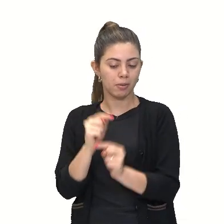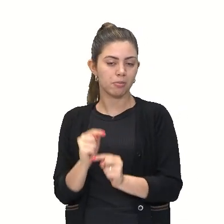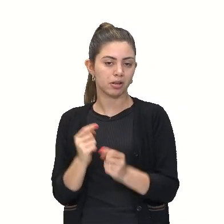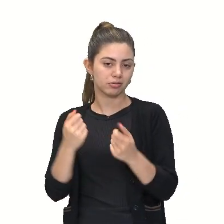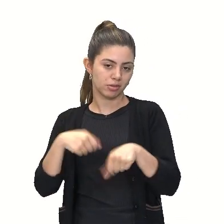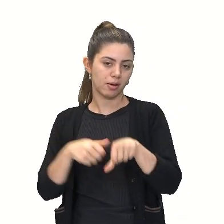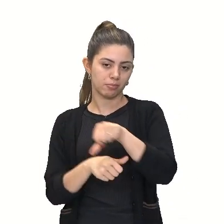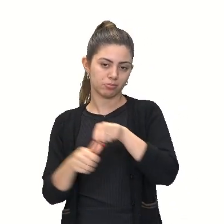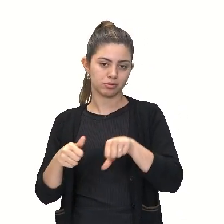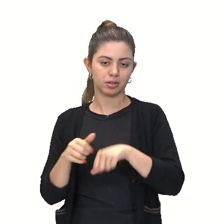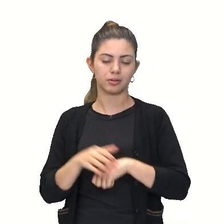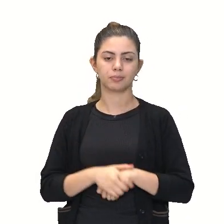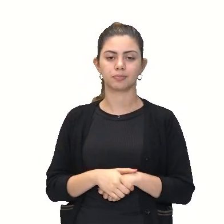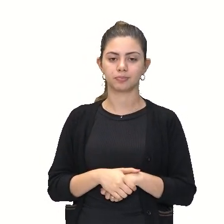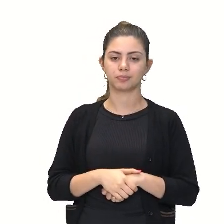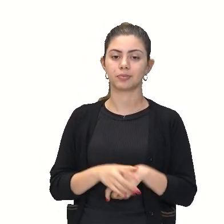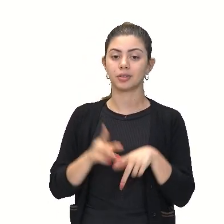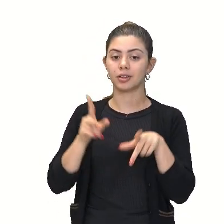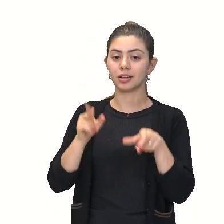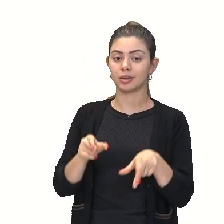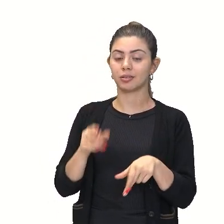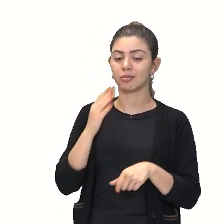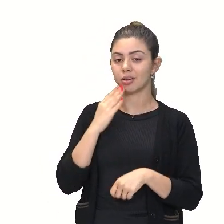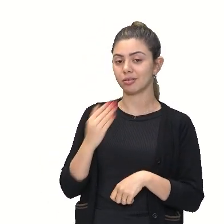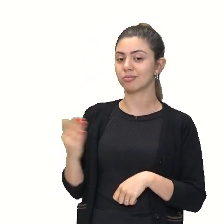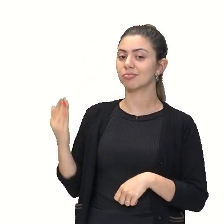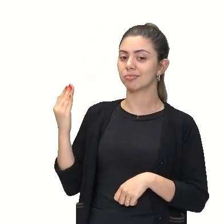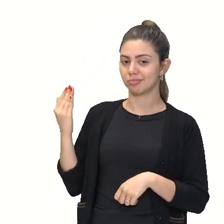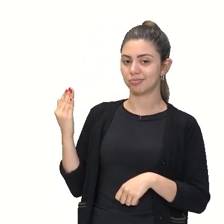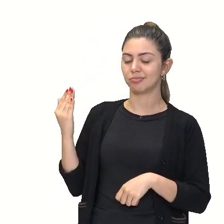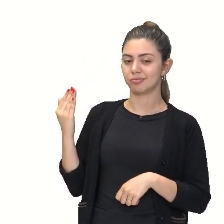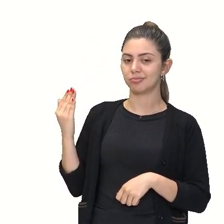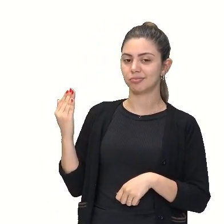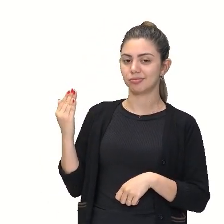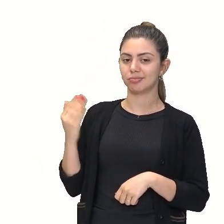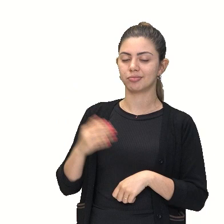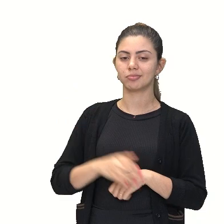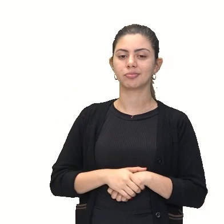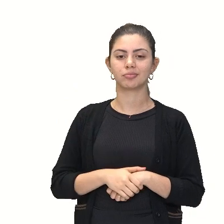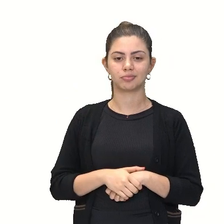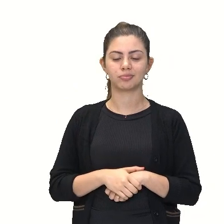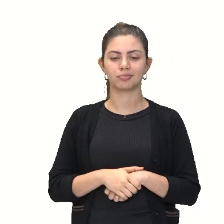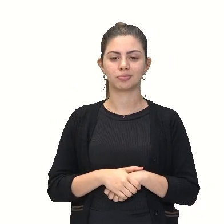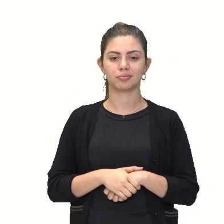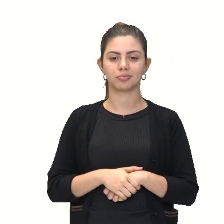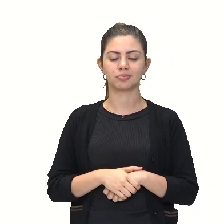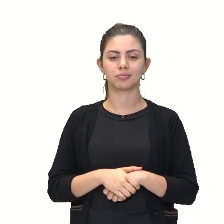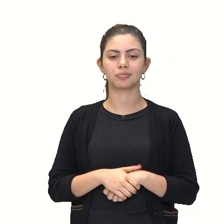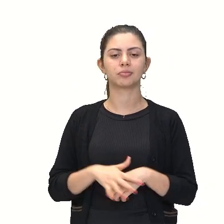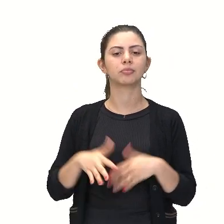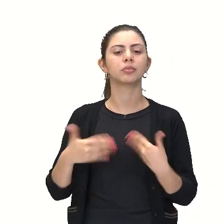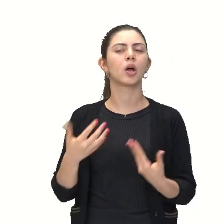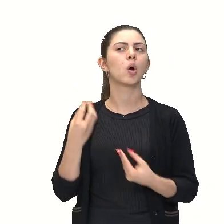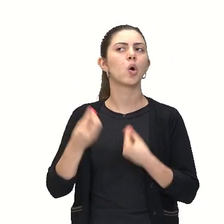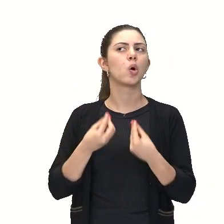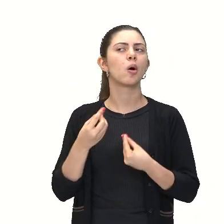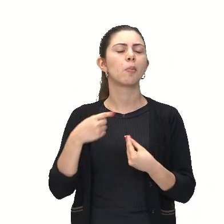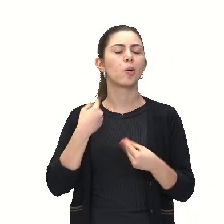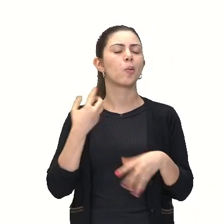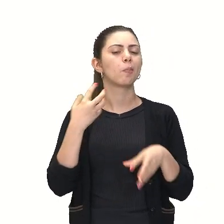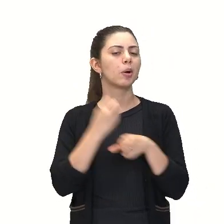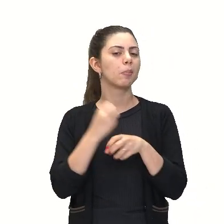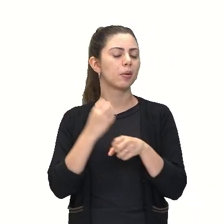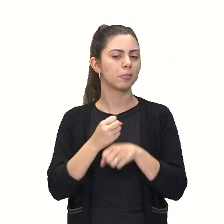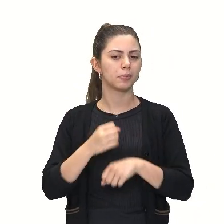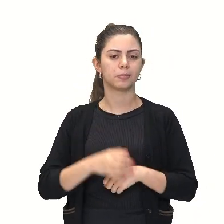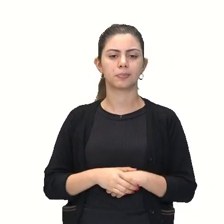coisa que o fatorial, a operação fatorial, né? Olha só, fatorial de quatro. Então, como é que se calcula essa operação?